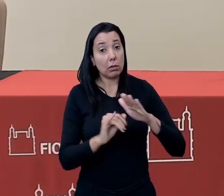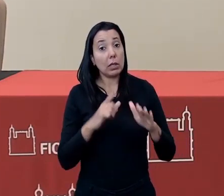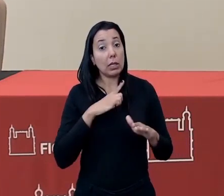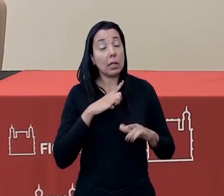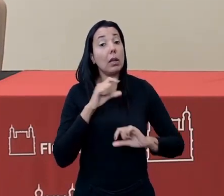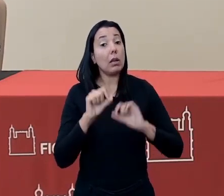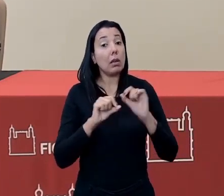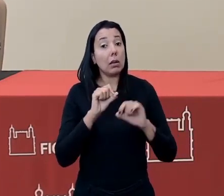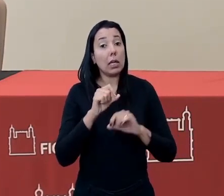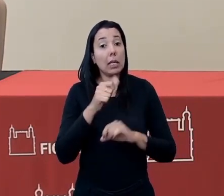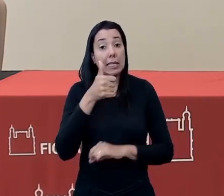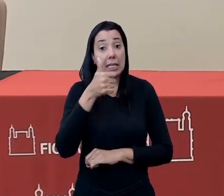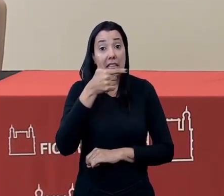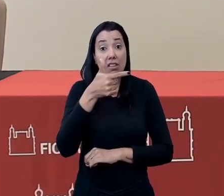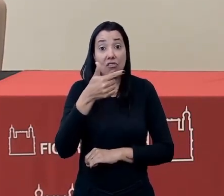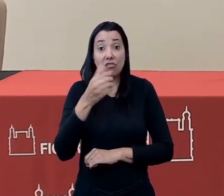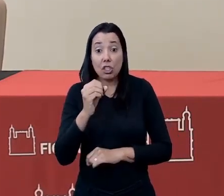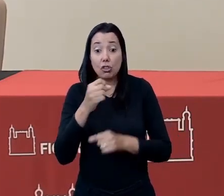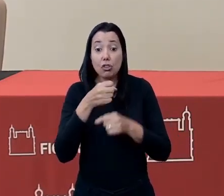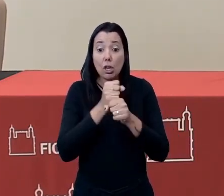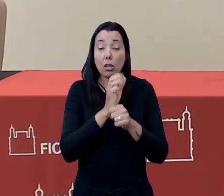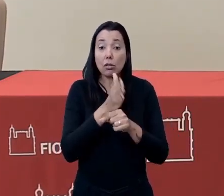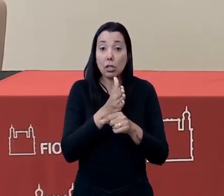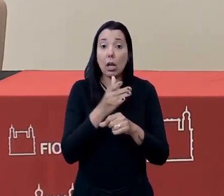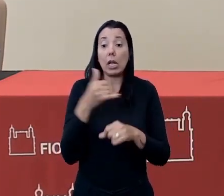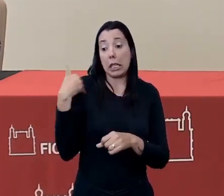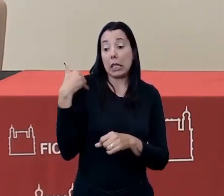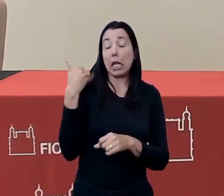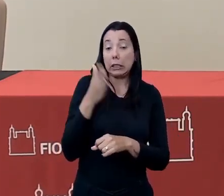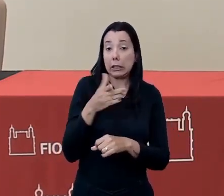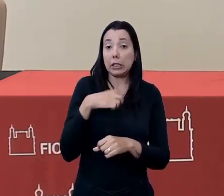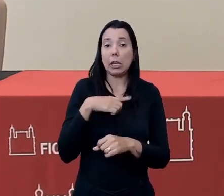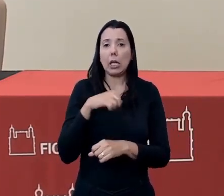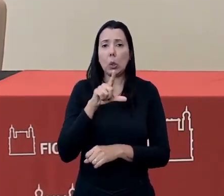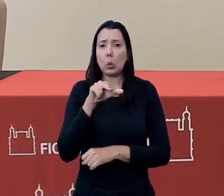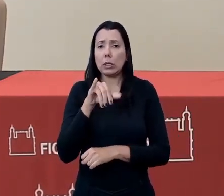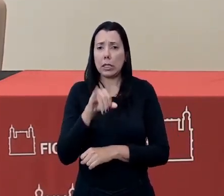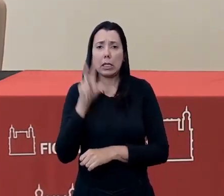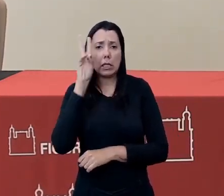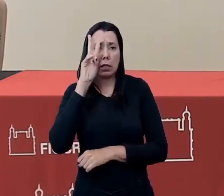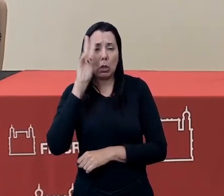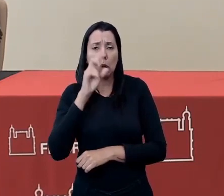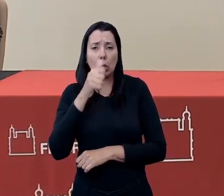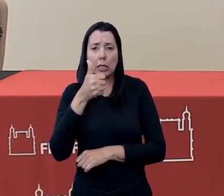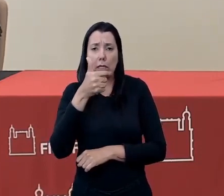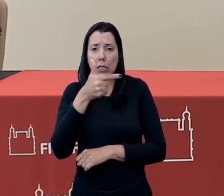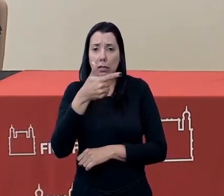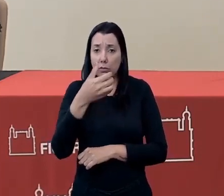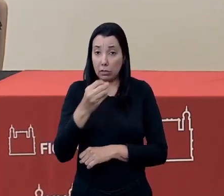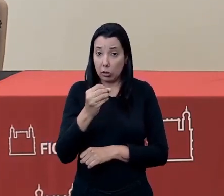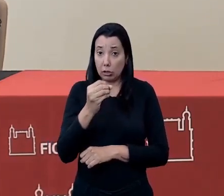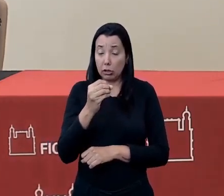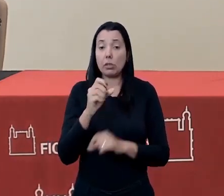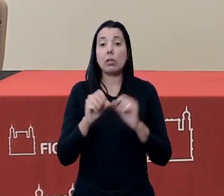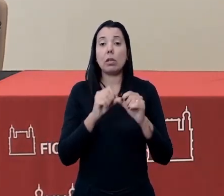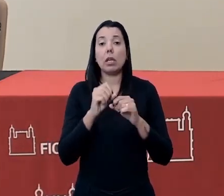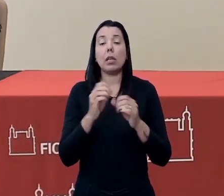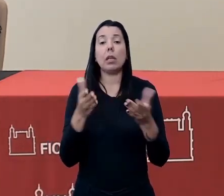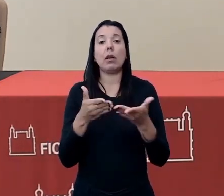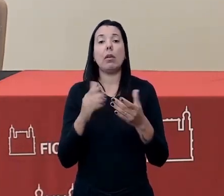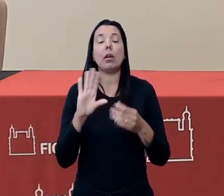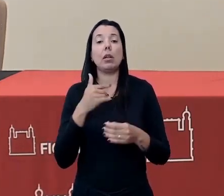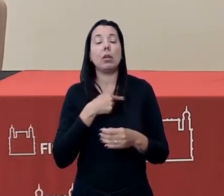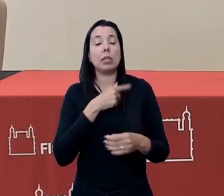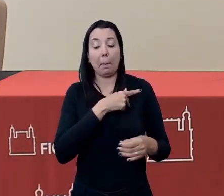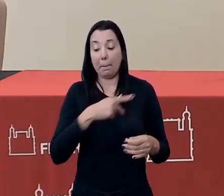completando 120 anos, como a Luciana lembrou aqui, 120 anos e com o mote, como a nossa